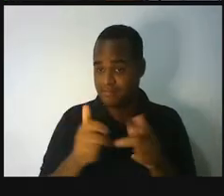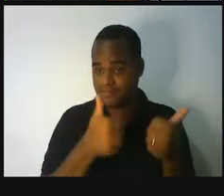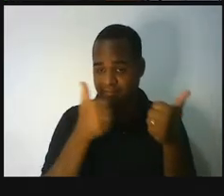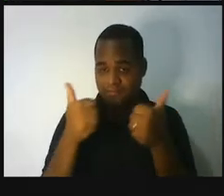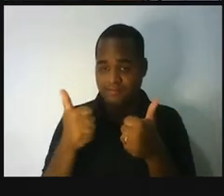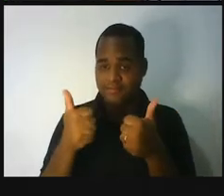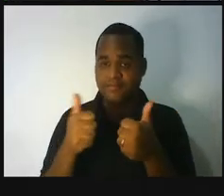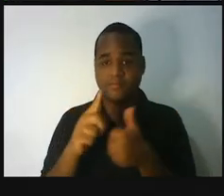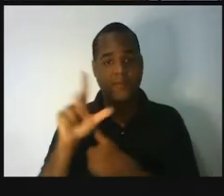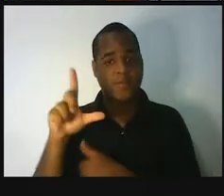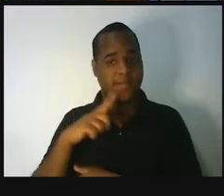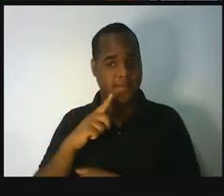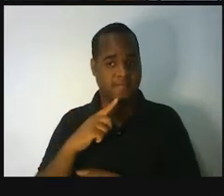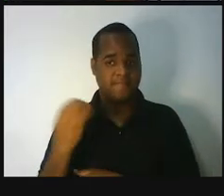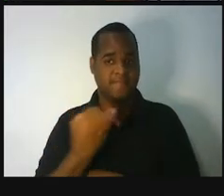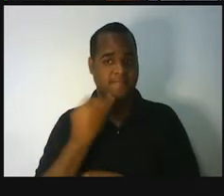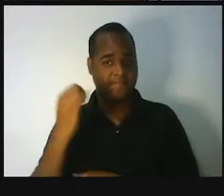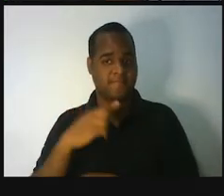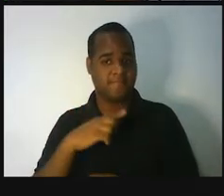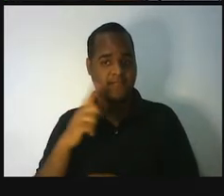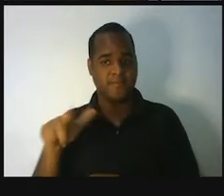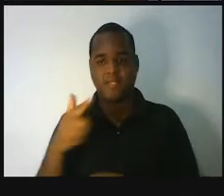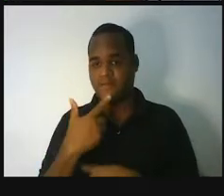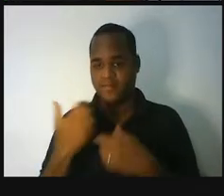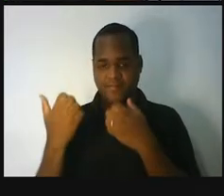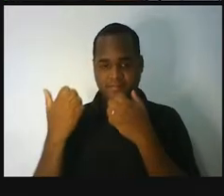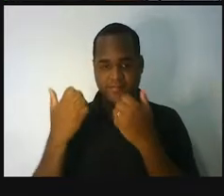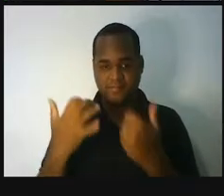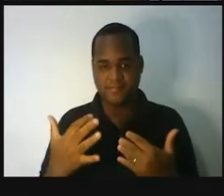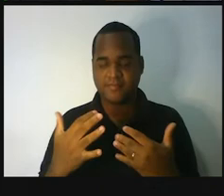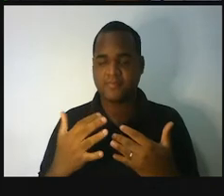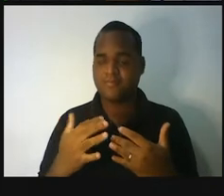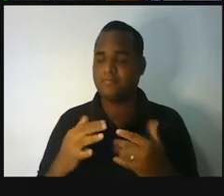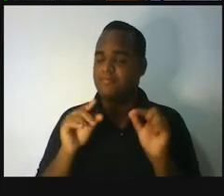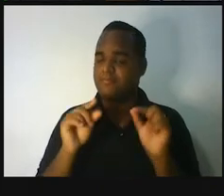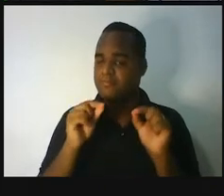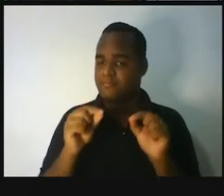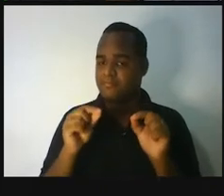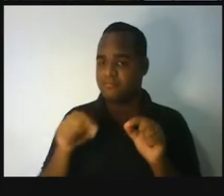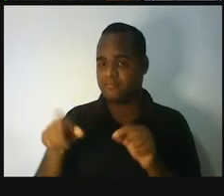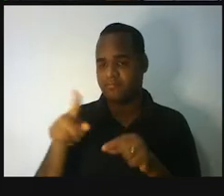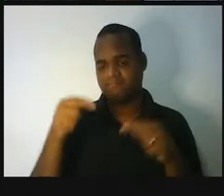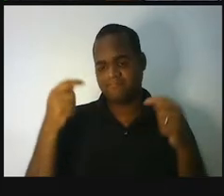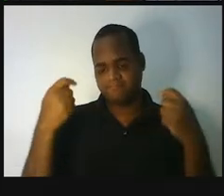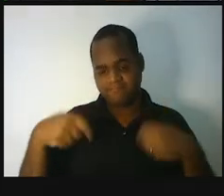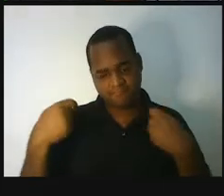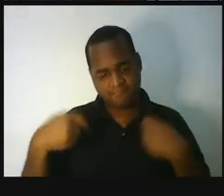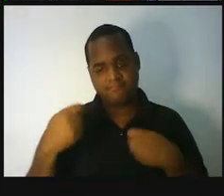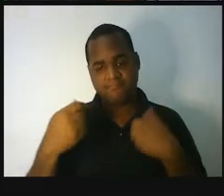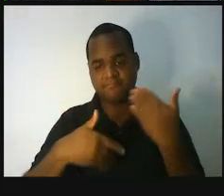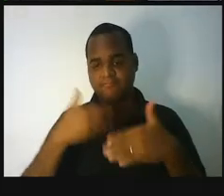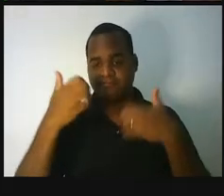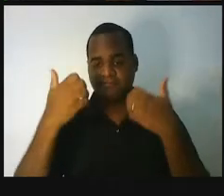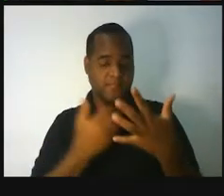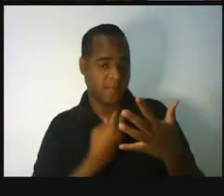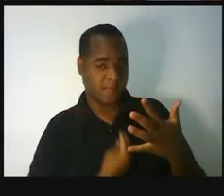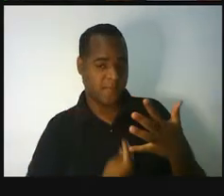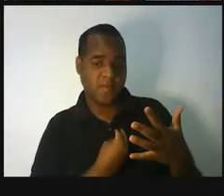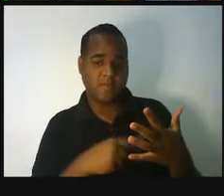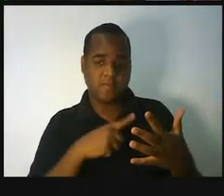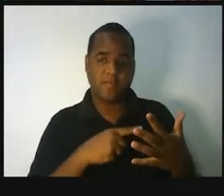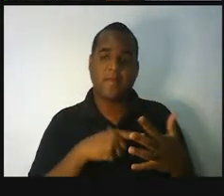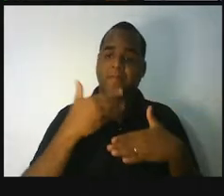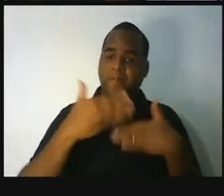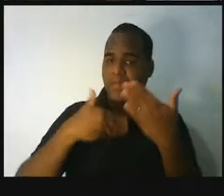Outra coisa que comentei é que necessidades foram surgindo em situações das nossas vivências, e essas